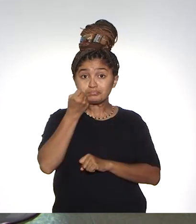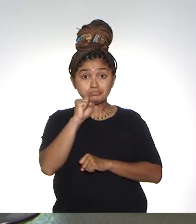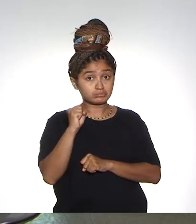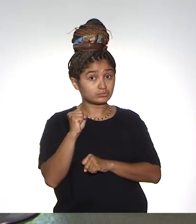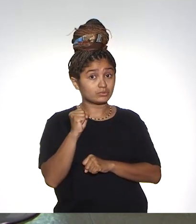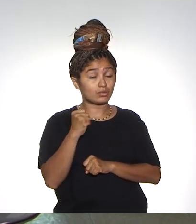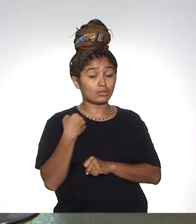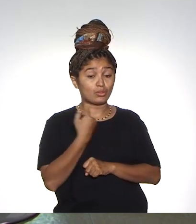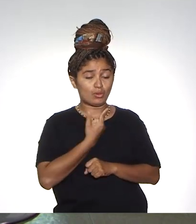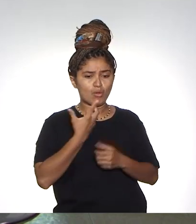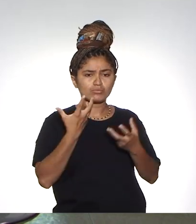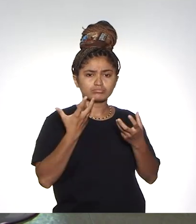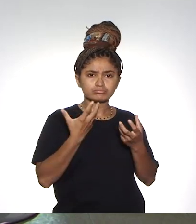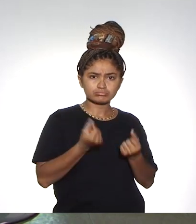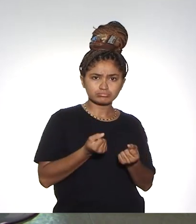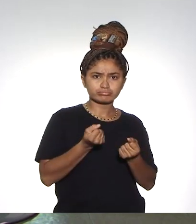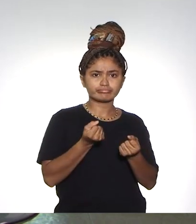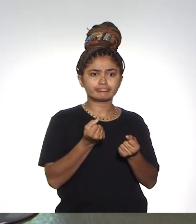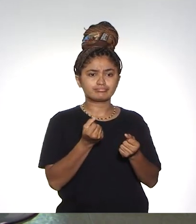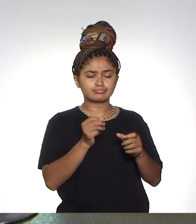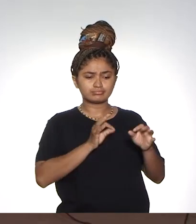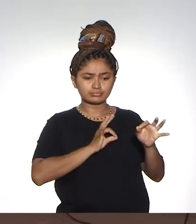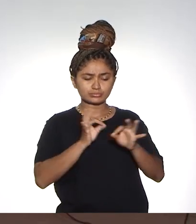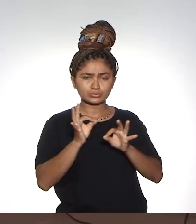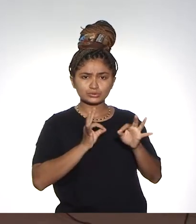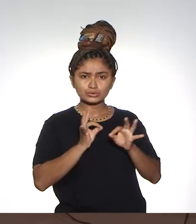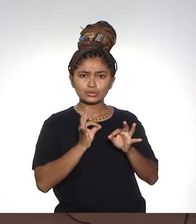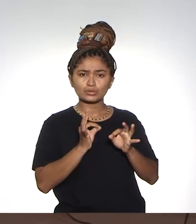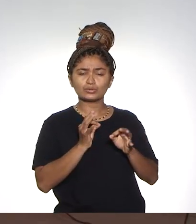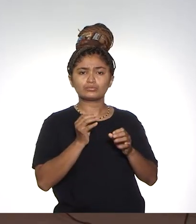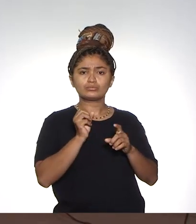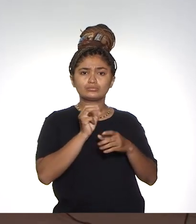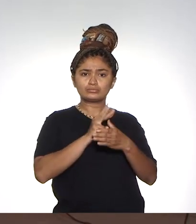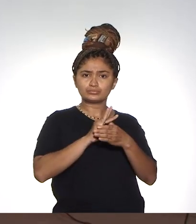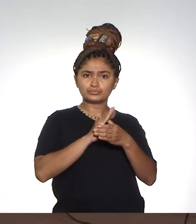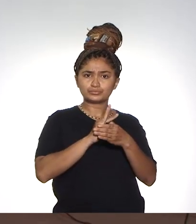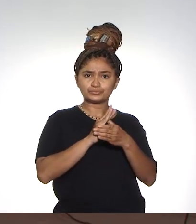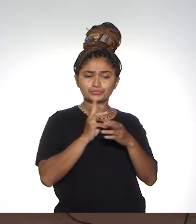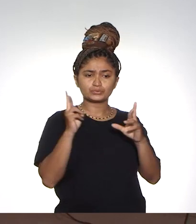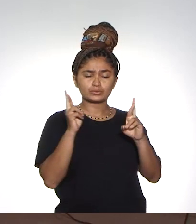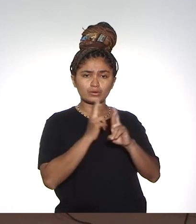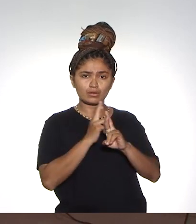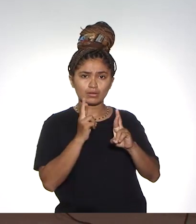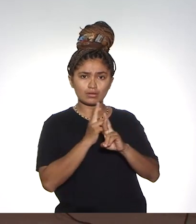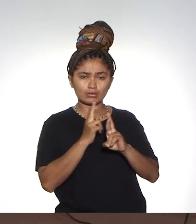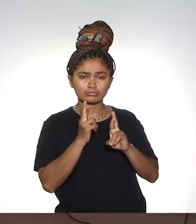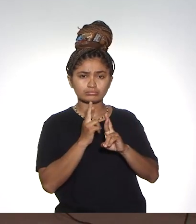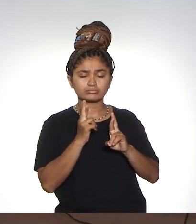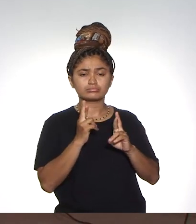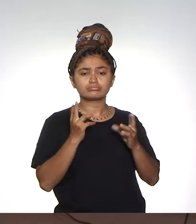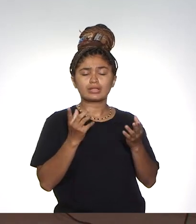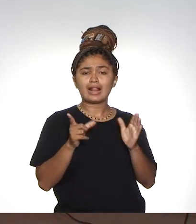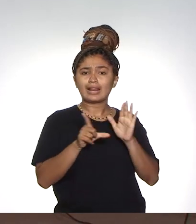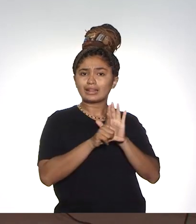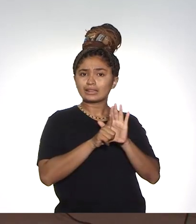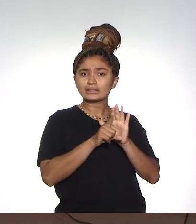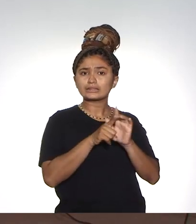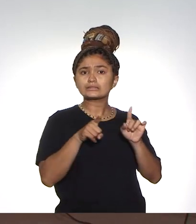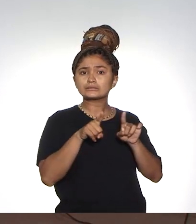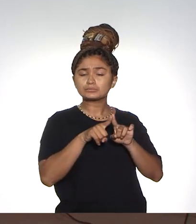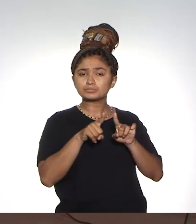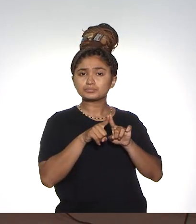oito meses em que nós assumimos a administração da universidade. Em relação aos atos normativos,